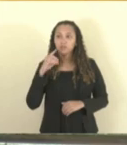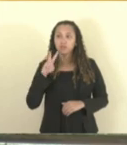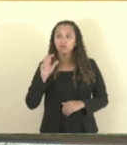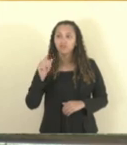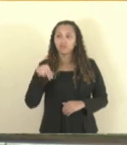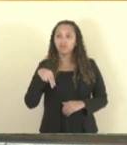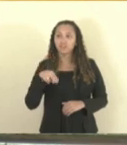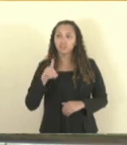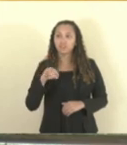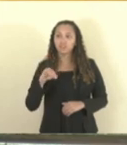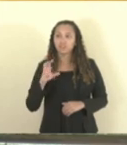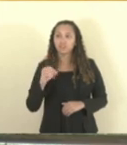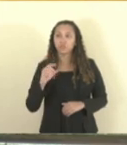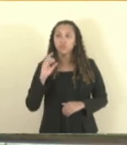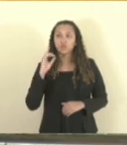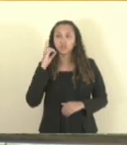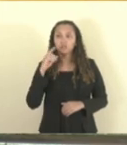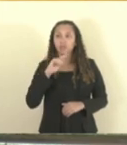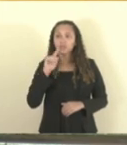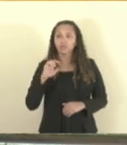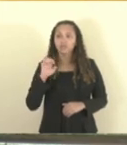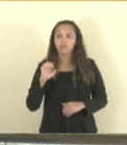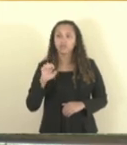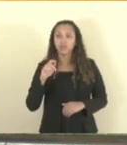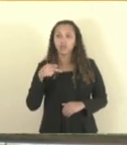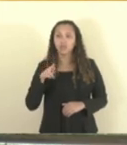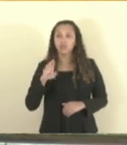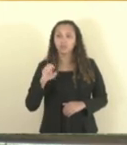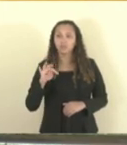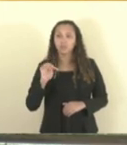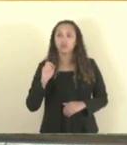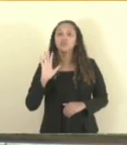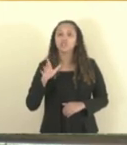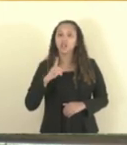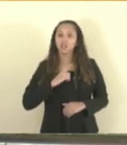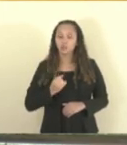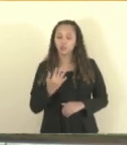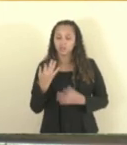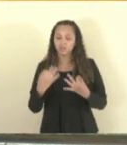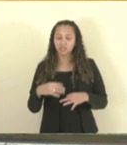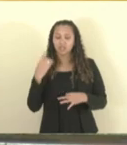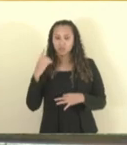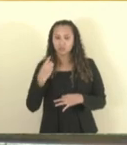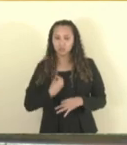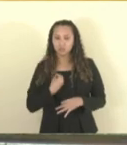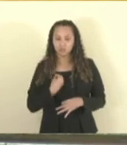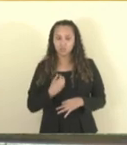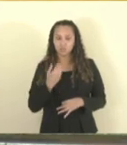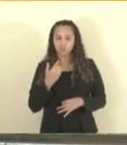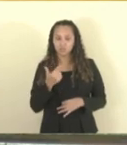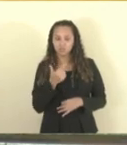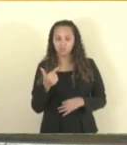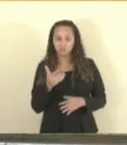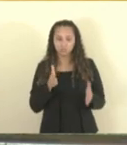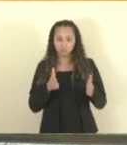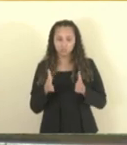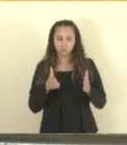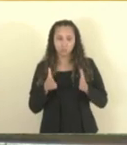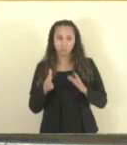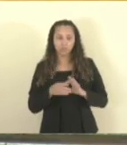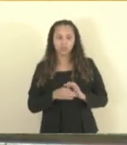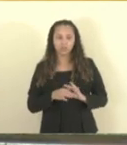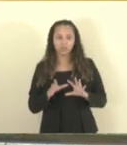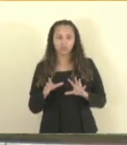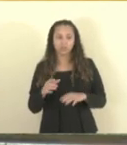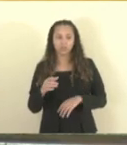e deputado Zé Preto. Nós já temos coro, passaremos agora a segunda fase do expediente, sujeito à deliberação. Registro aí 17